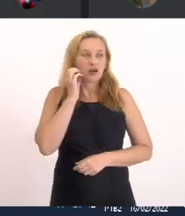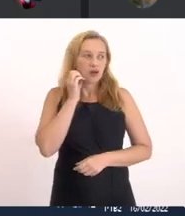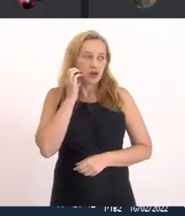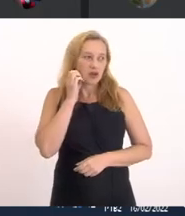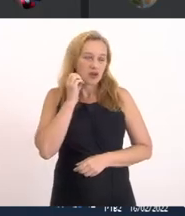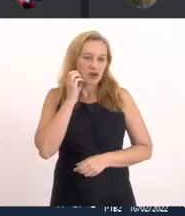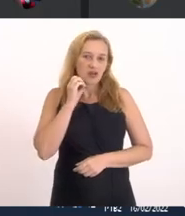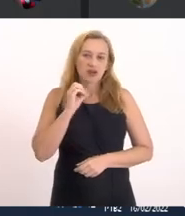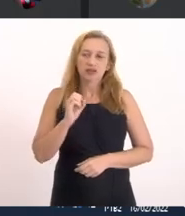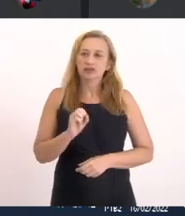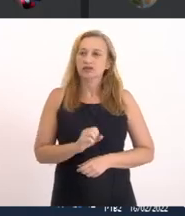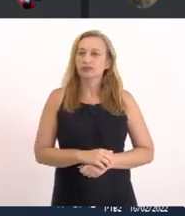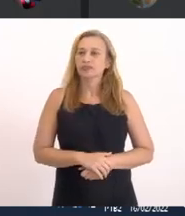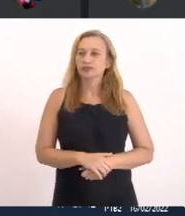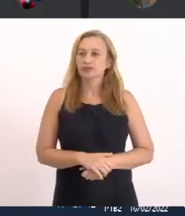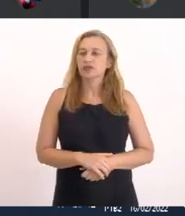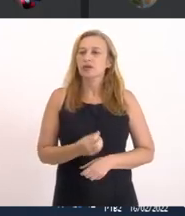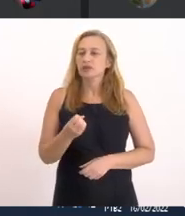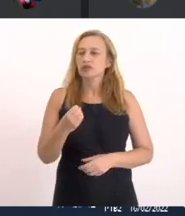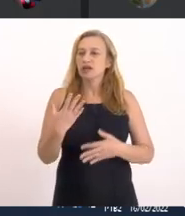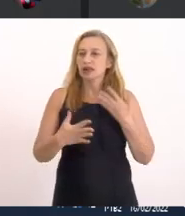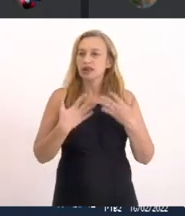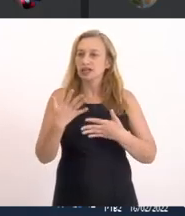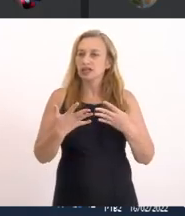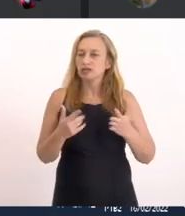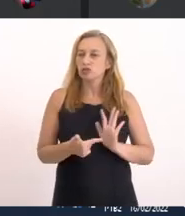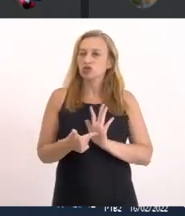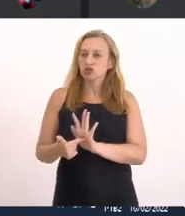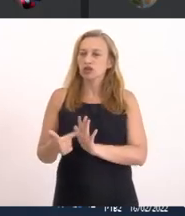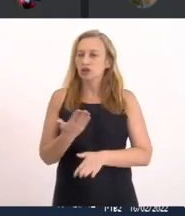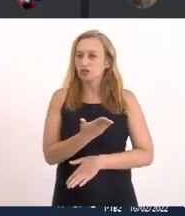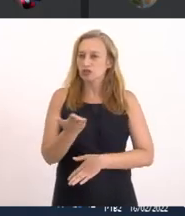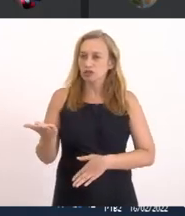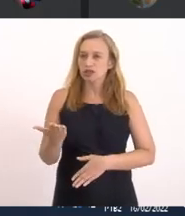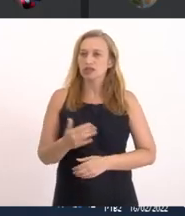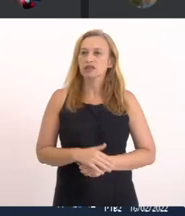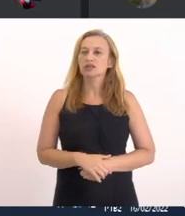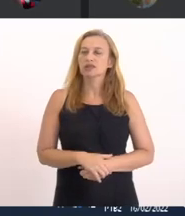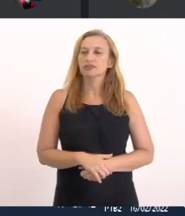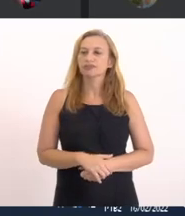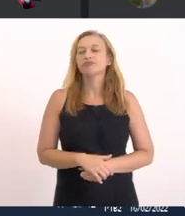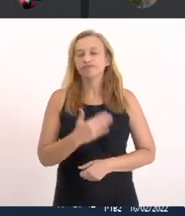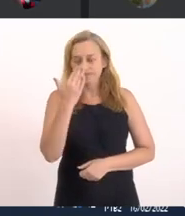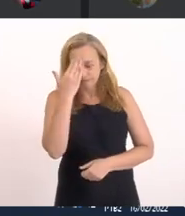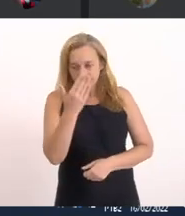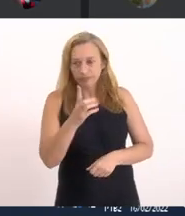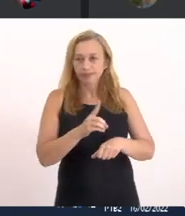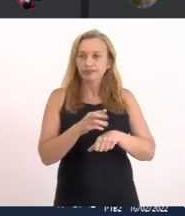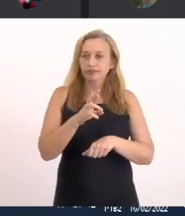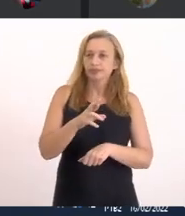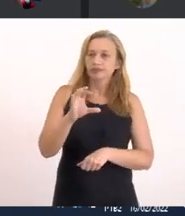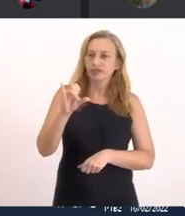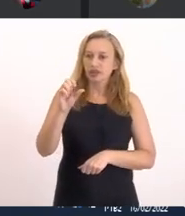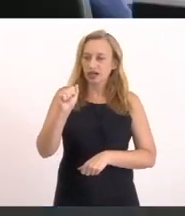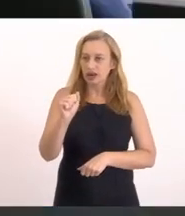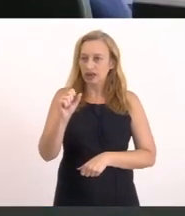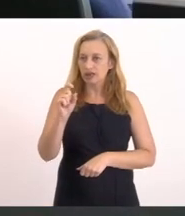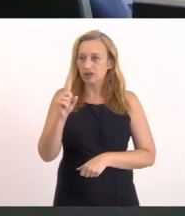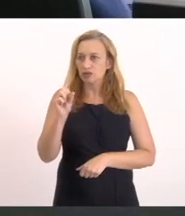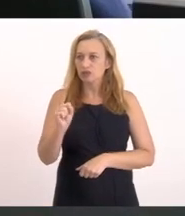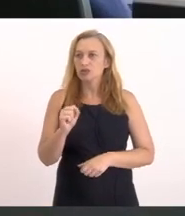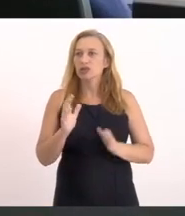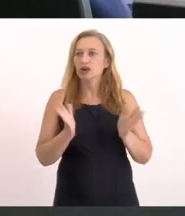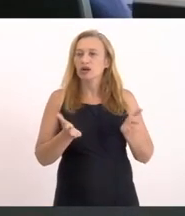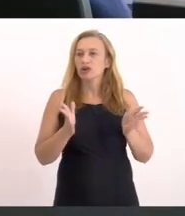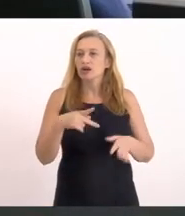Ete Jacarepiá é terciária Mas isso é um prazer enorme Mostrar o senhor Que passam o dia Vendo essa situação Obrigado doutor Carlos Eu é que agradeço Passo a